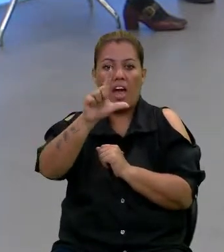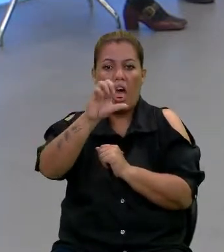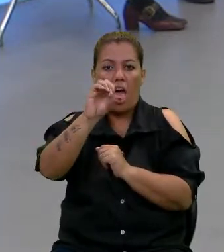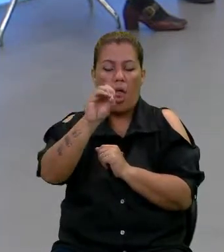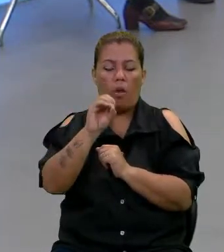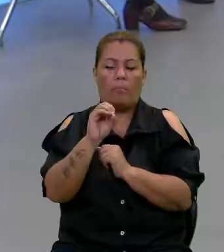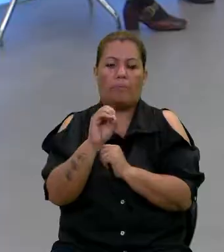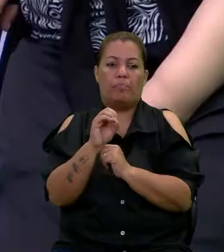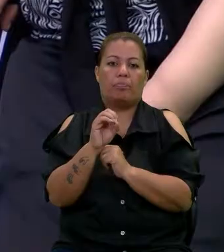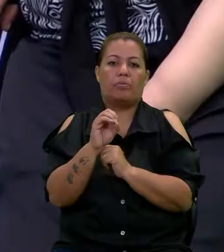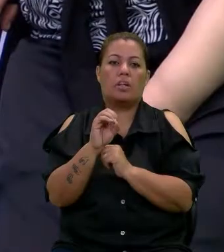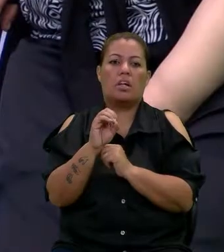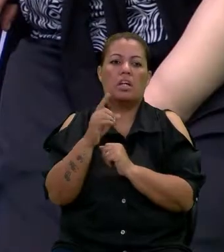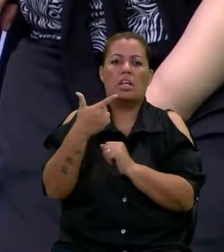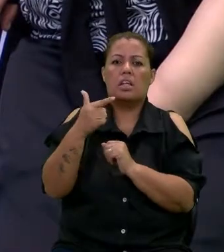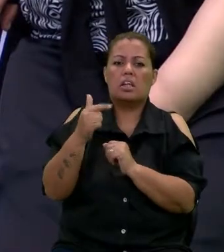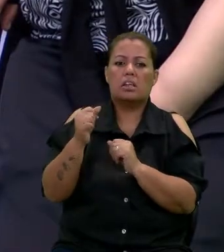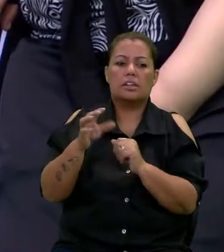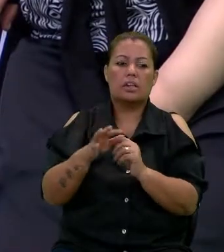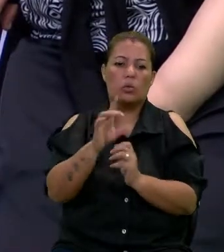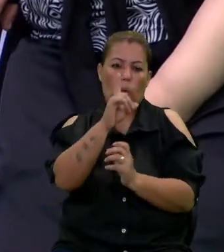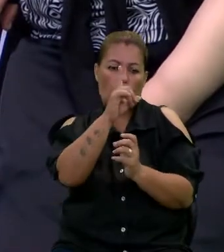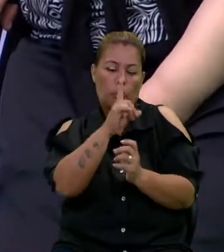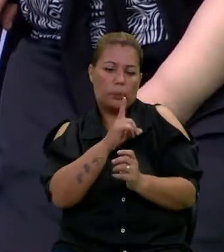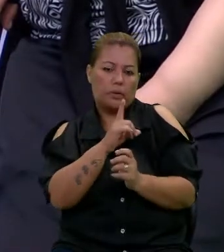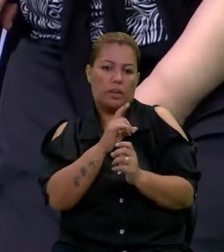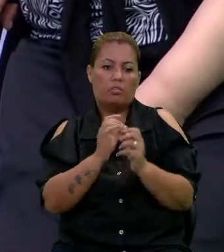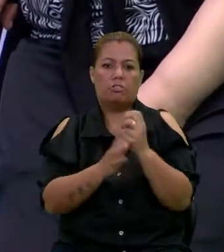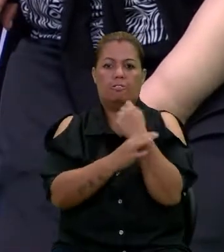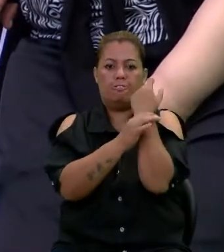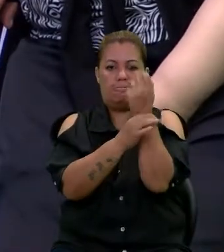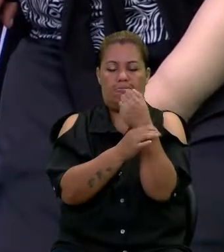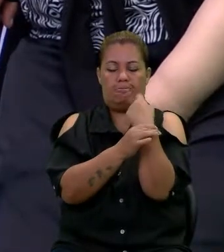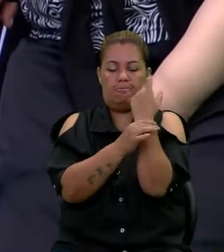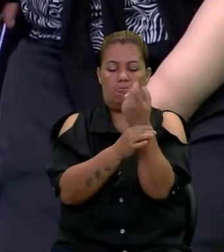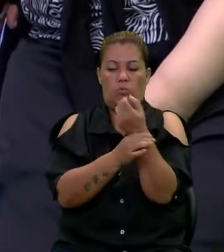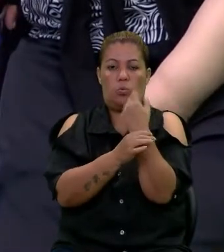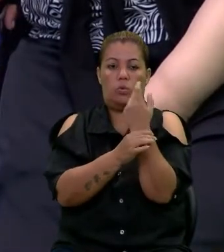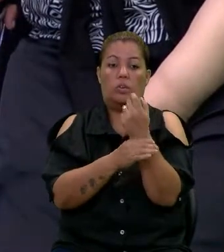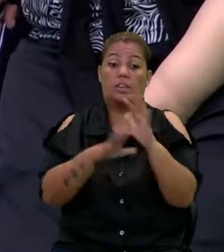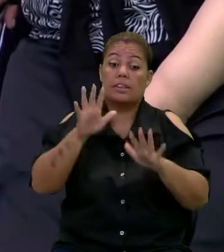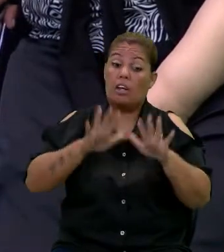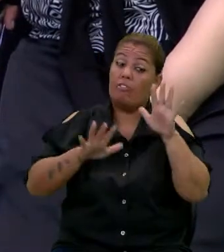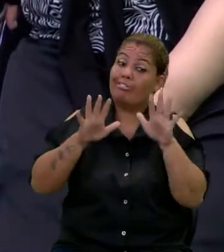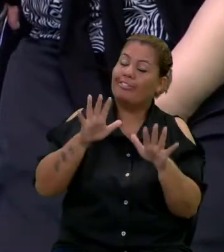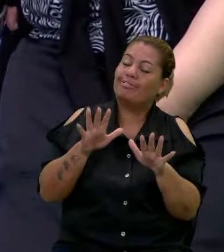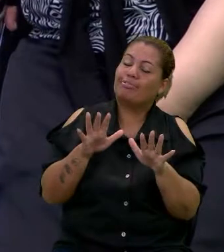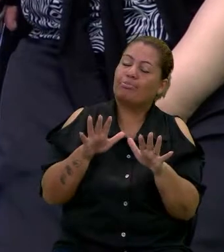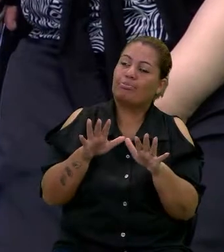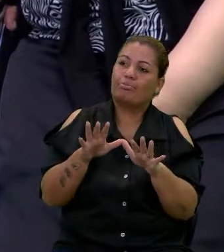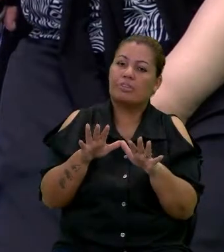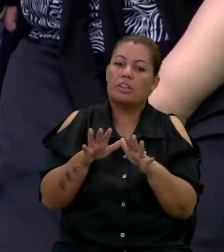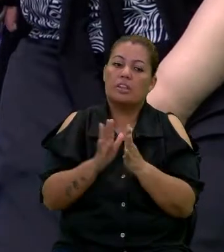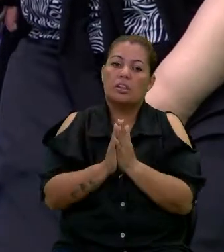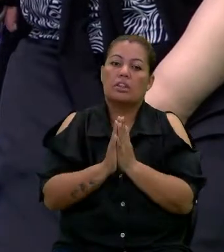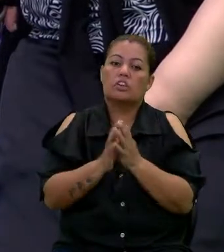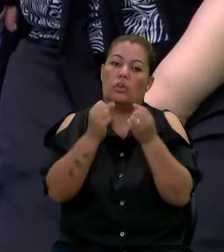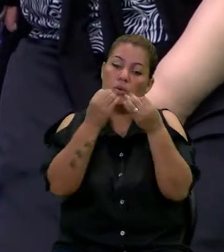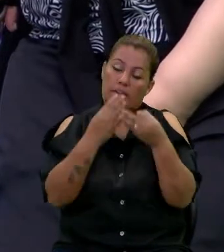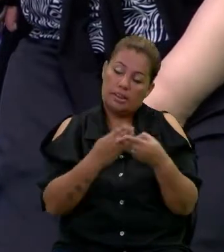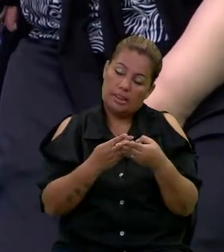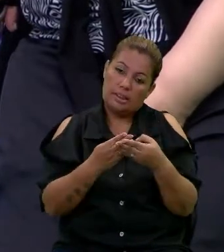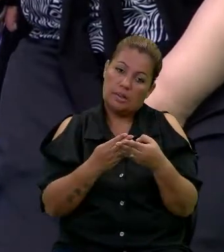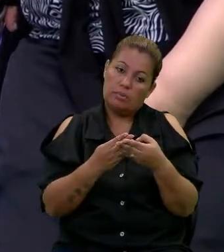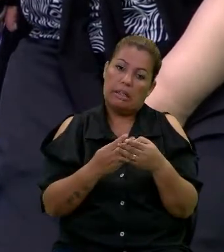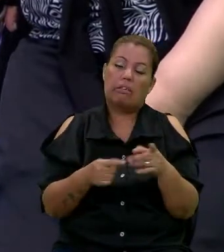e mal formados. Então, eles são deficientes motores. Talvez isso seja algo a ser explicado.